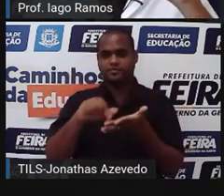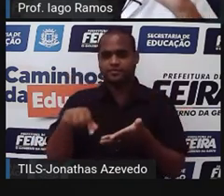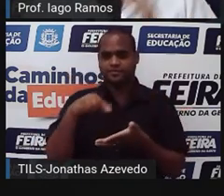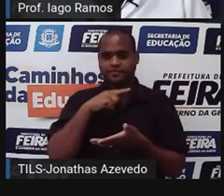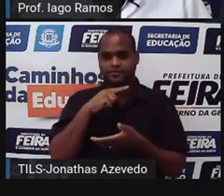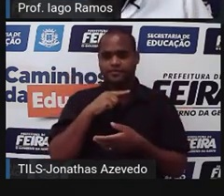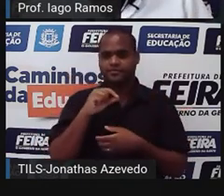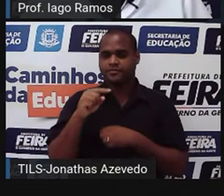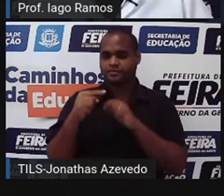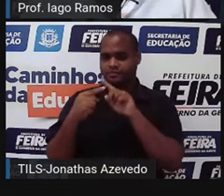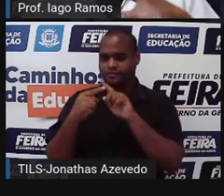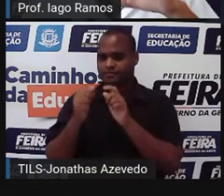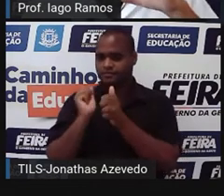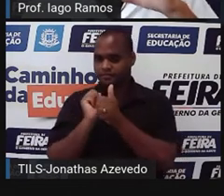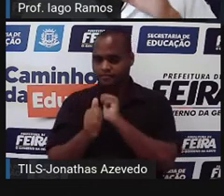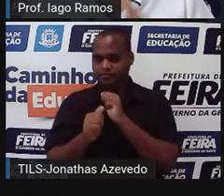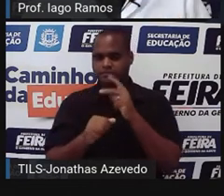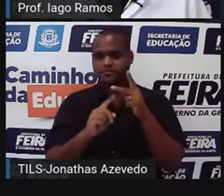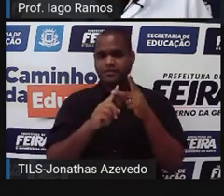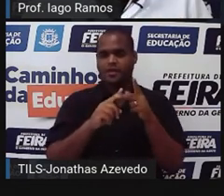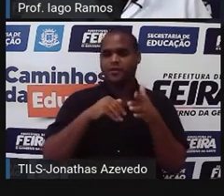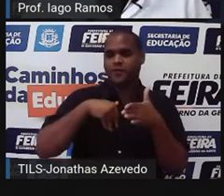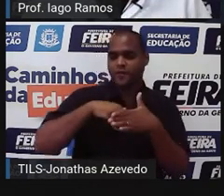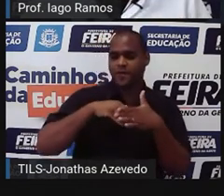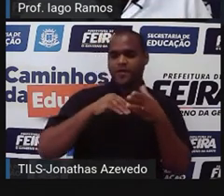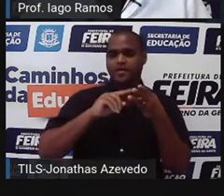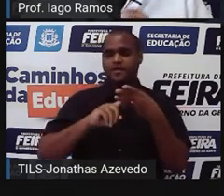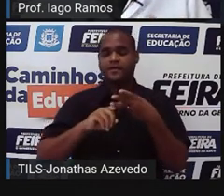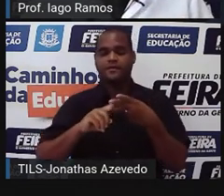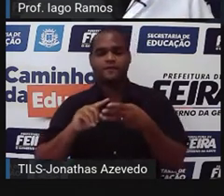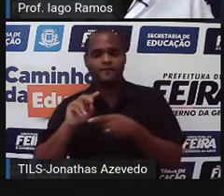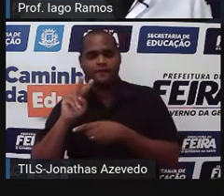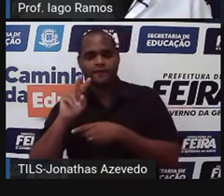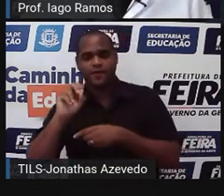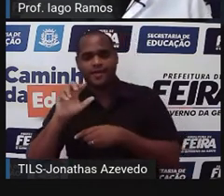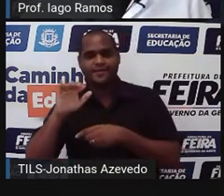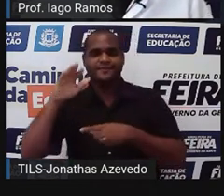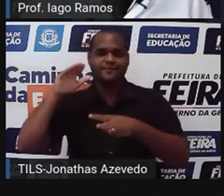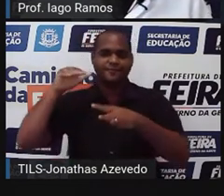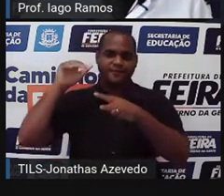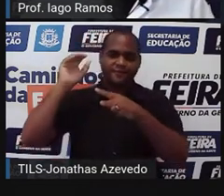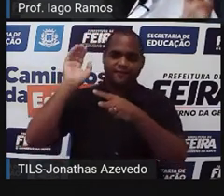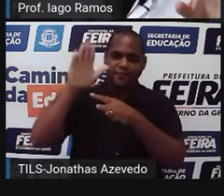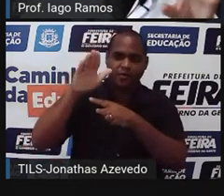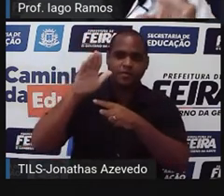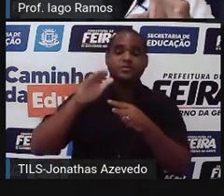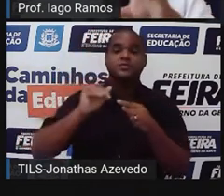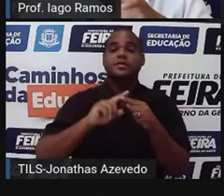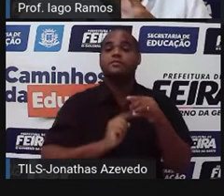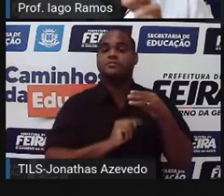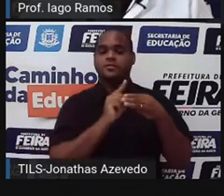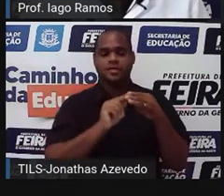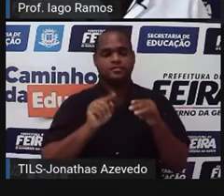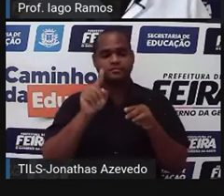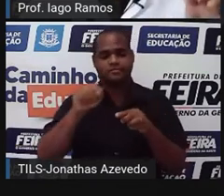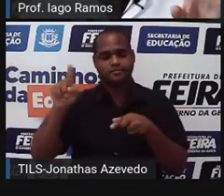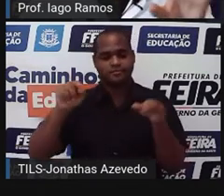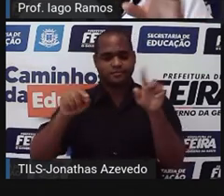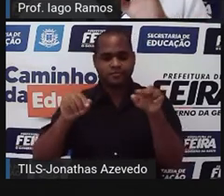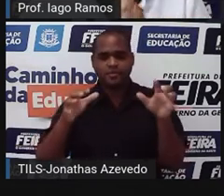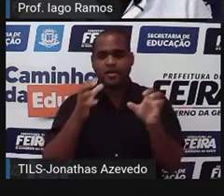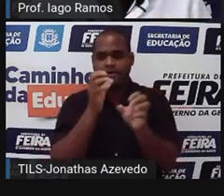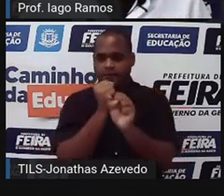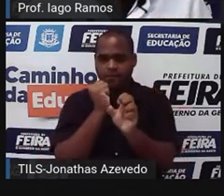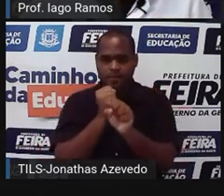é uma pra basquete e outra pra vôlei. E dentro dessas circunferências a gente vai colocando as quantidades que